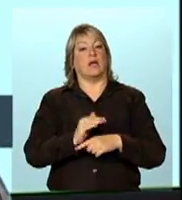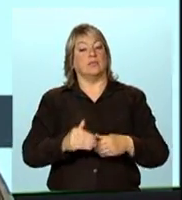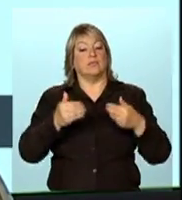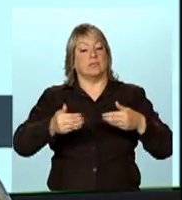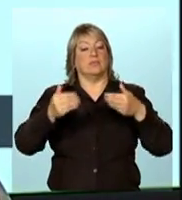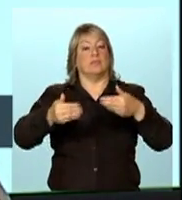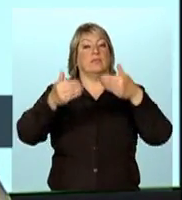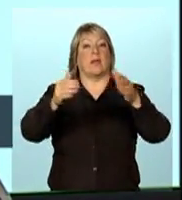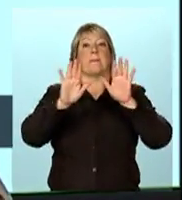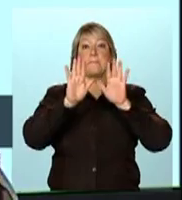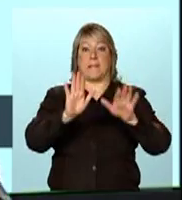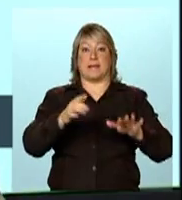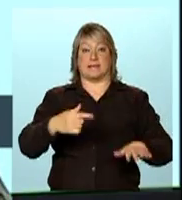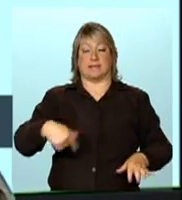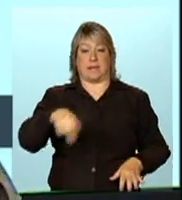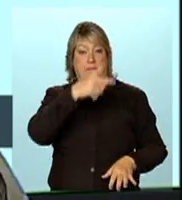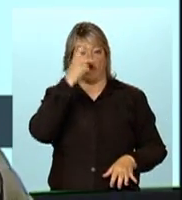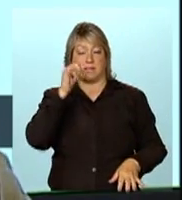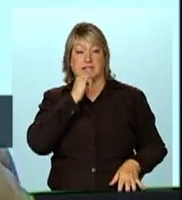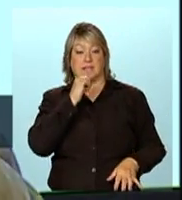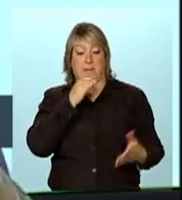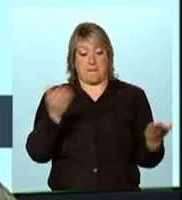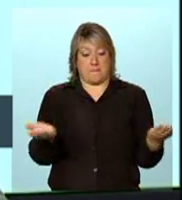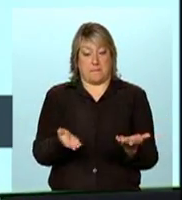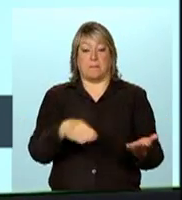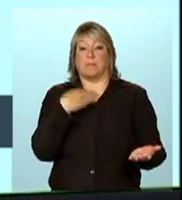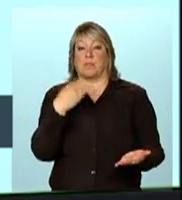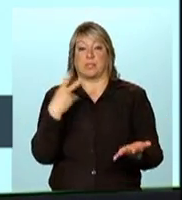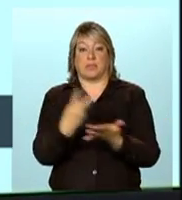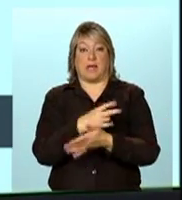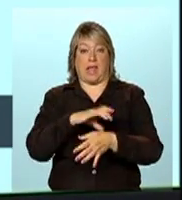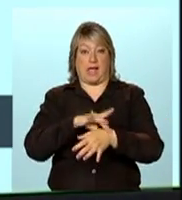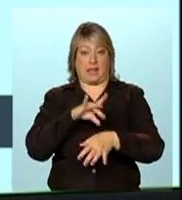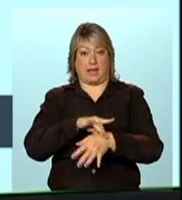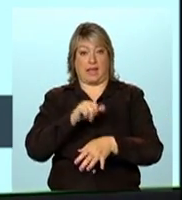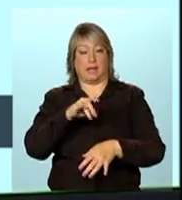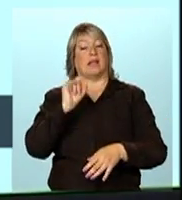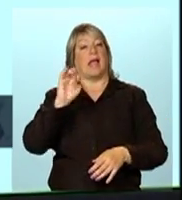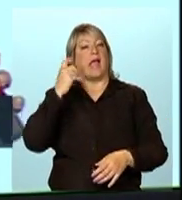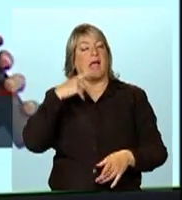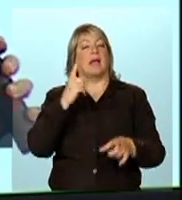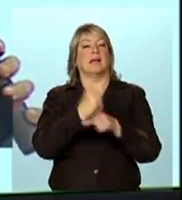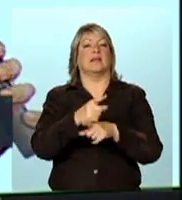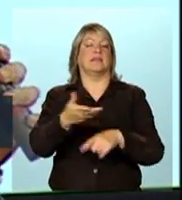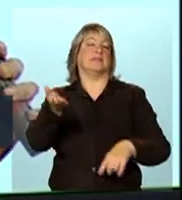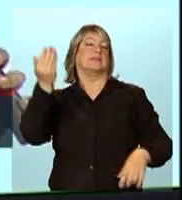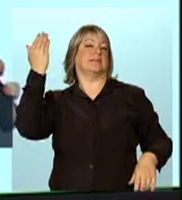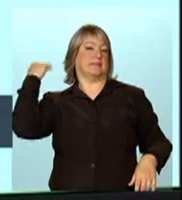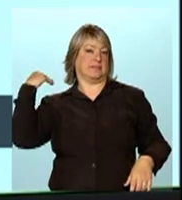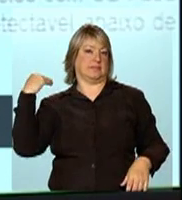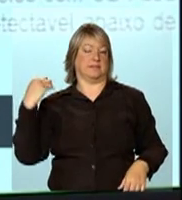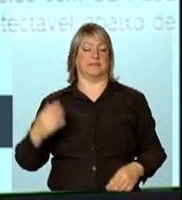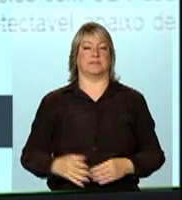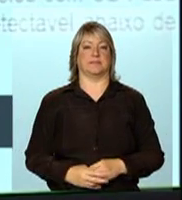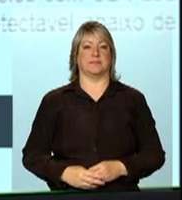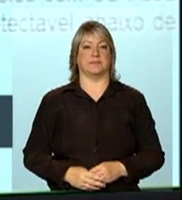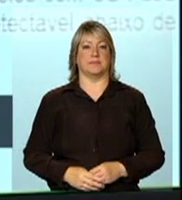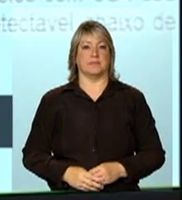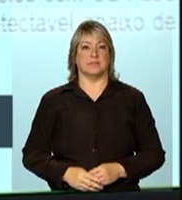mas aqui a gente tem muito ainda o peso de como era a resposta no passado, nessas regiões do Brasil. Pode passar?